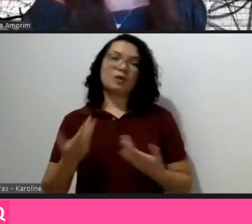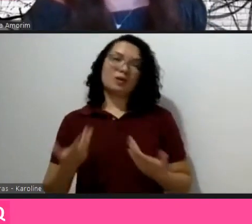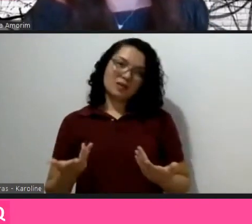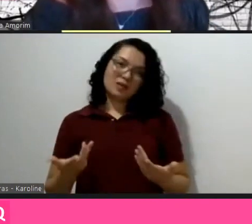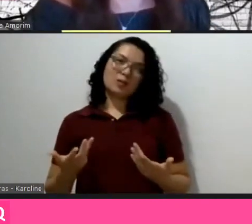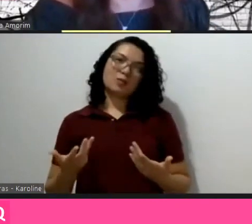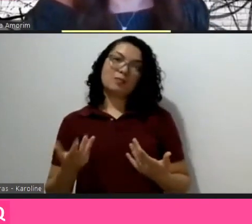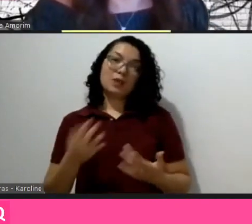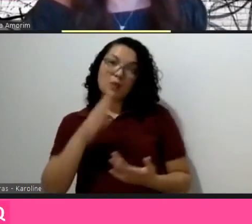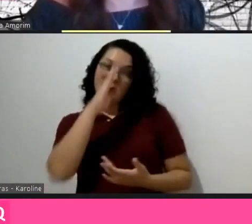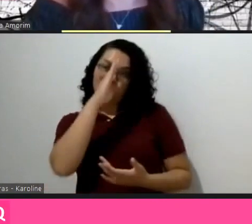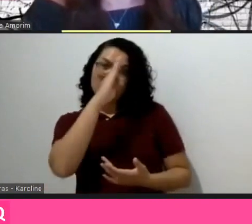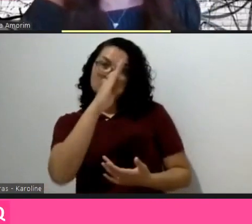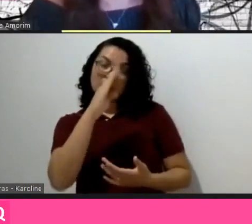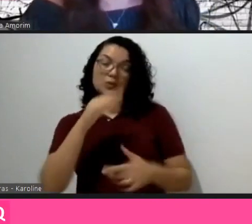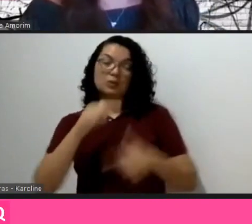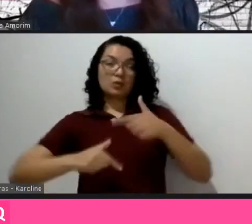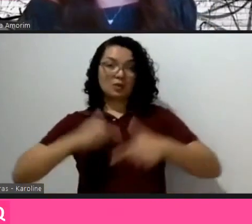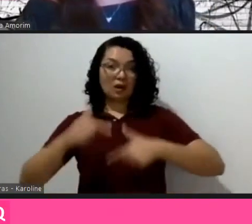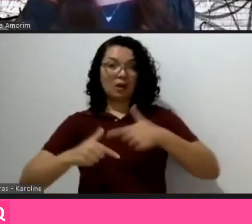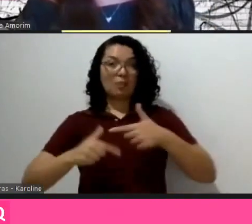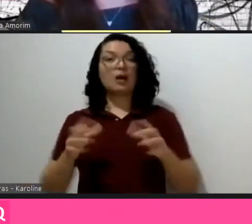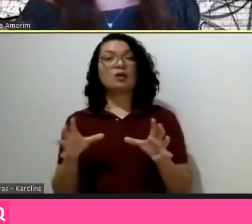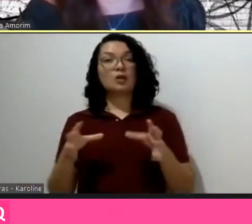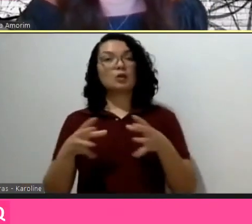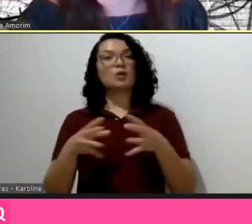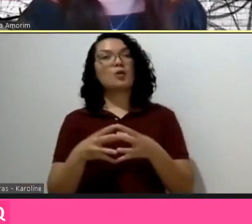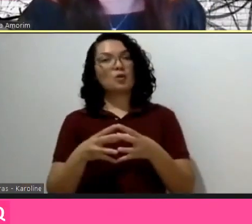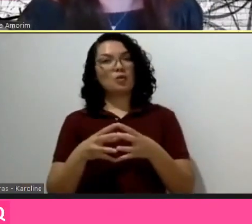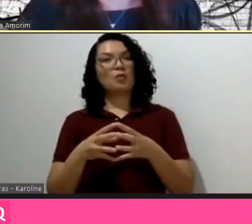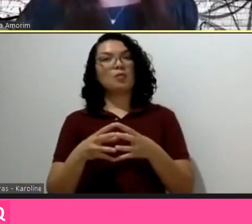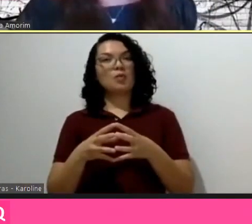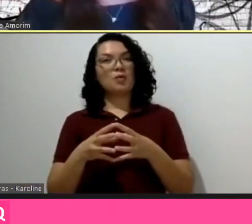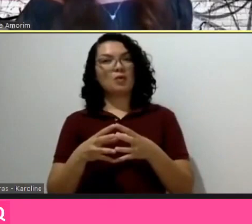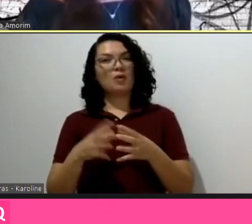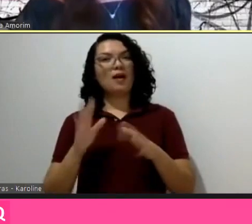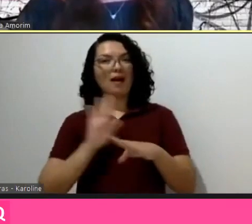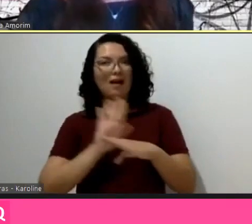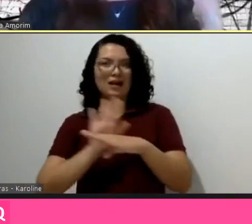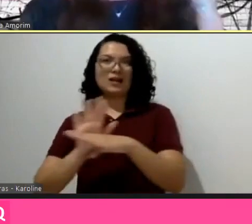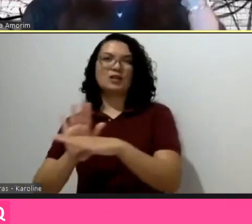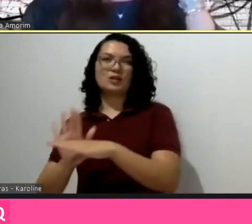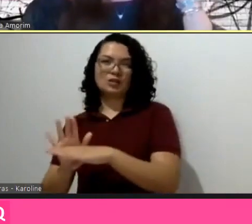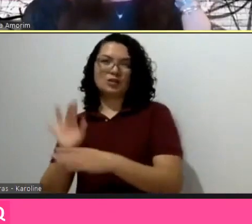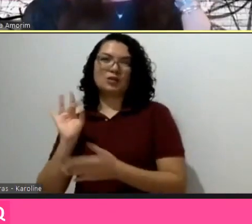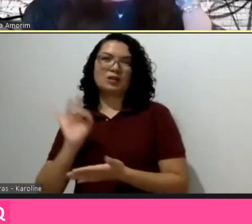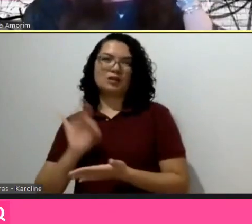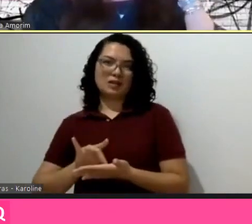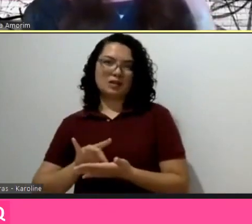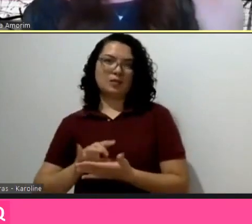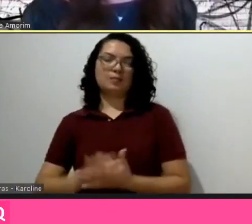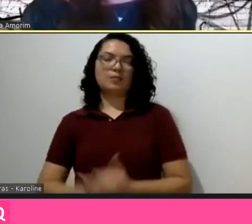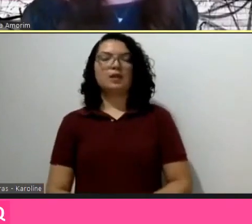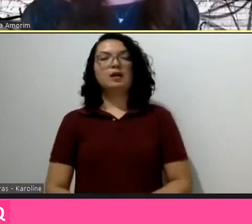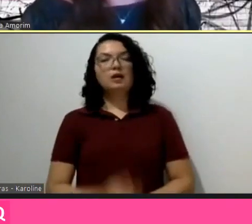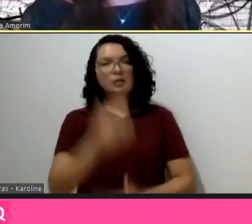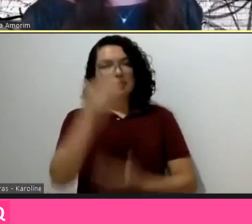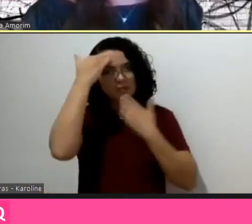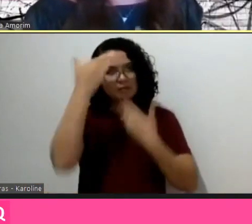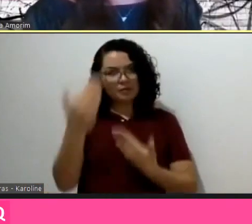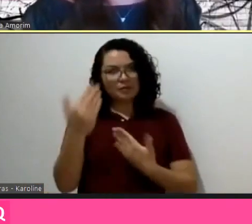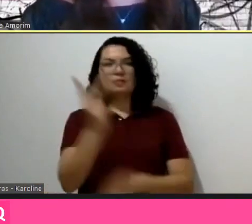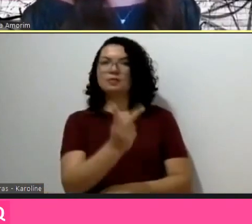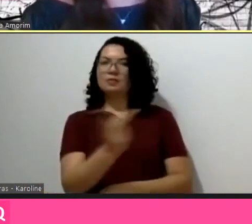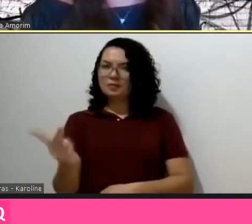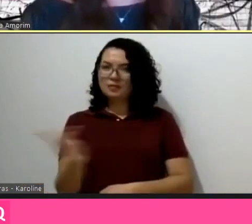porque ela se perpetua pelo menos, de nada. Obrigada, Vanessa e Jorge, eu acho que a gente tem experiências muito similares, o Jorge